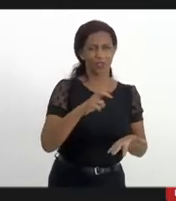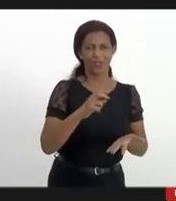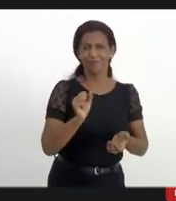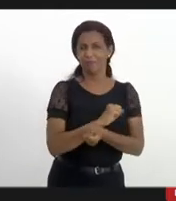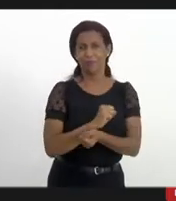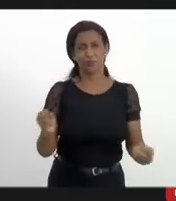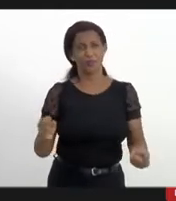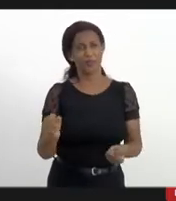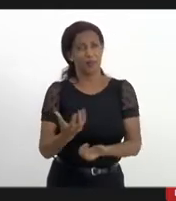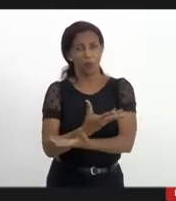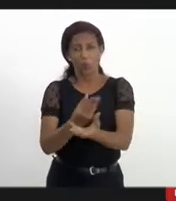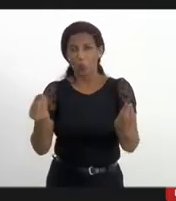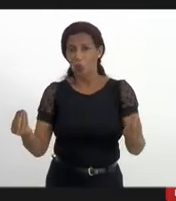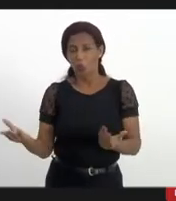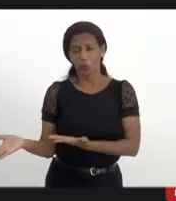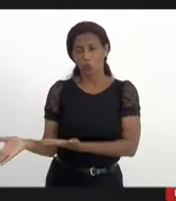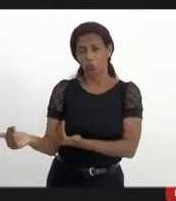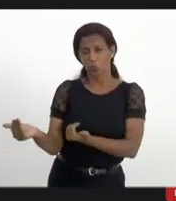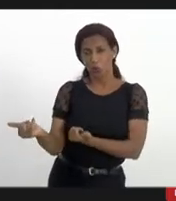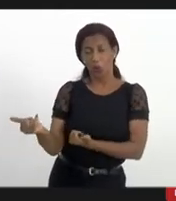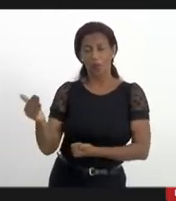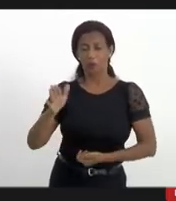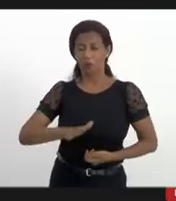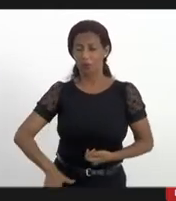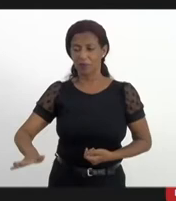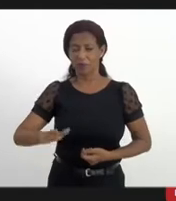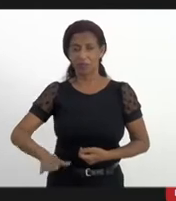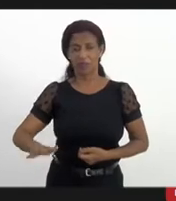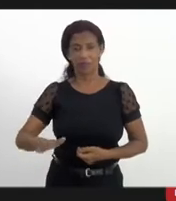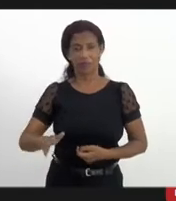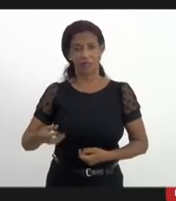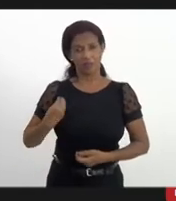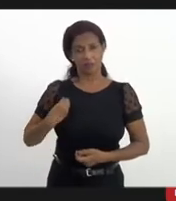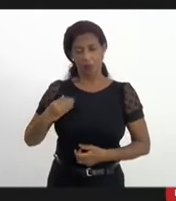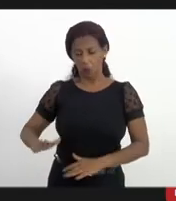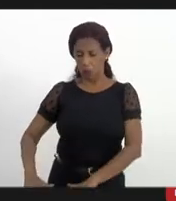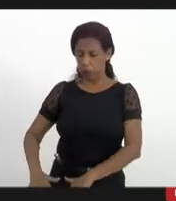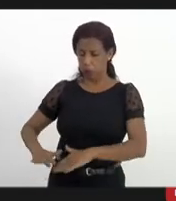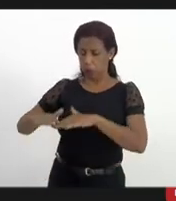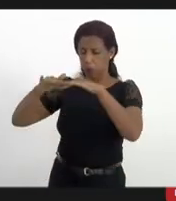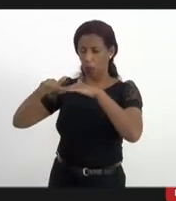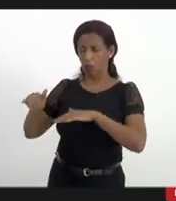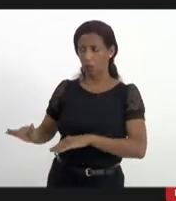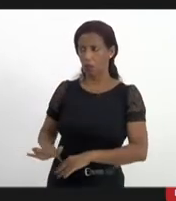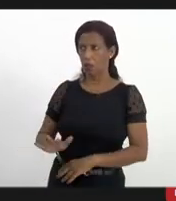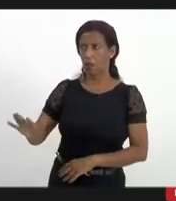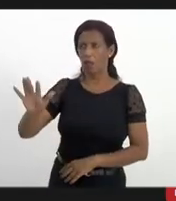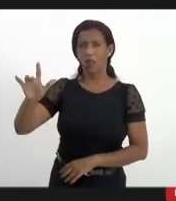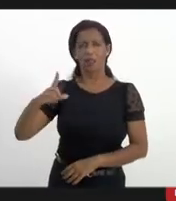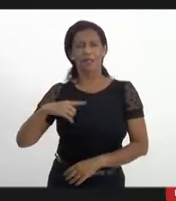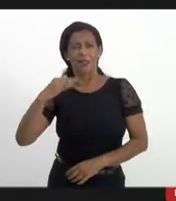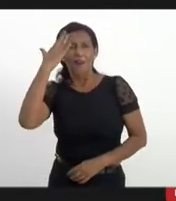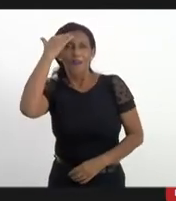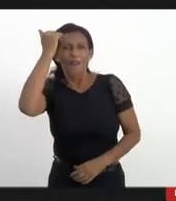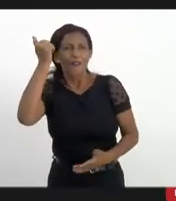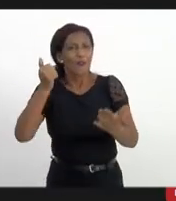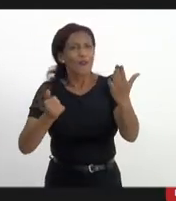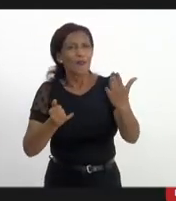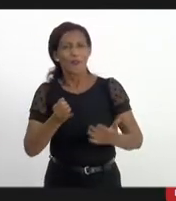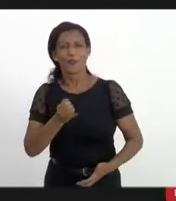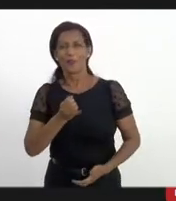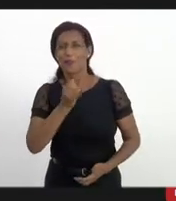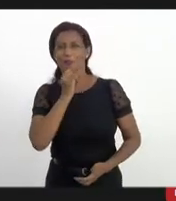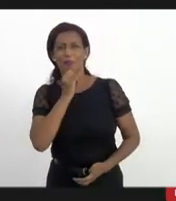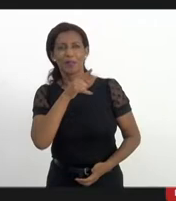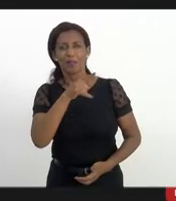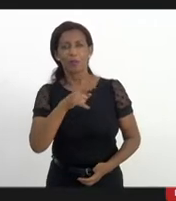diversas crianças, diversos adolescentes, que cresceram dentro de algumas comunidades, tendo como ídolo ou como exemplo o chefe